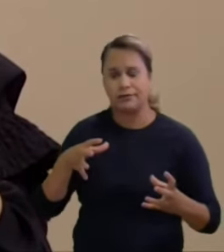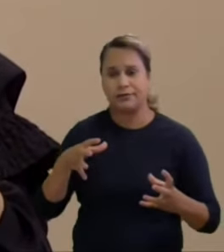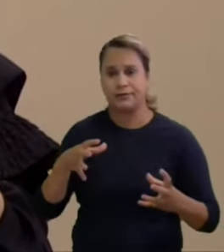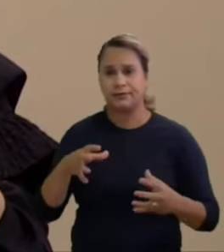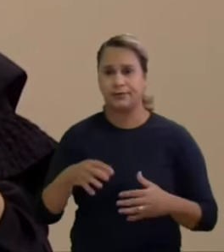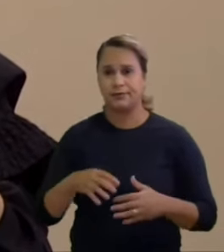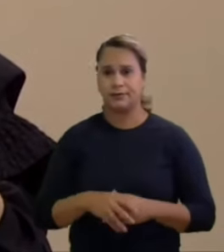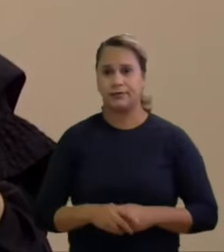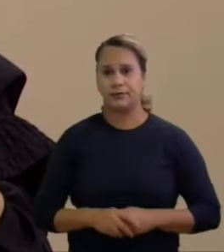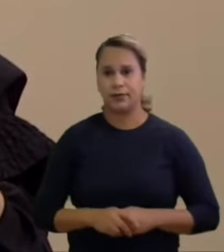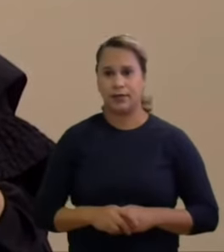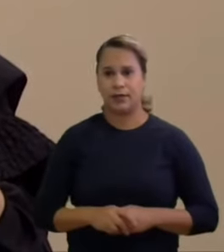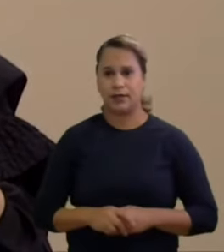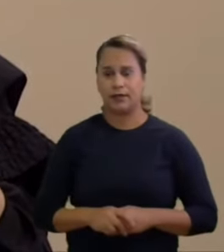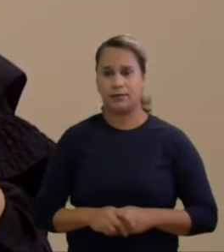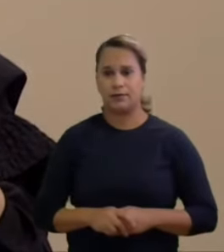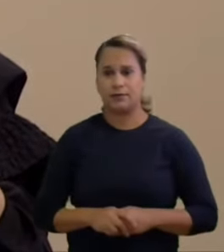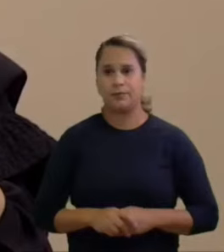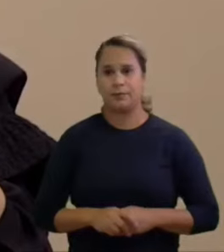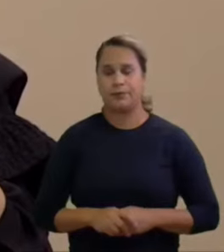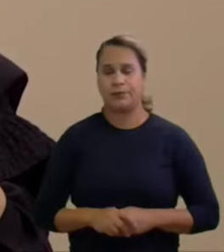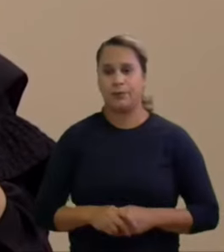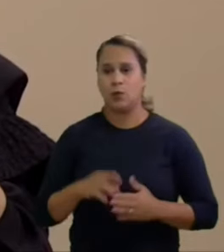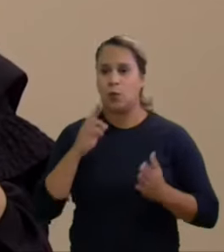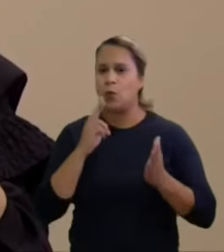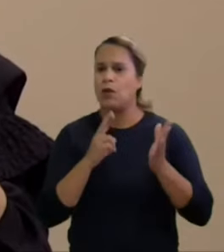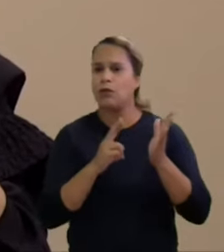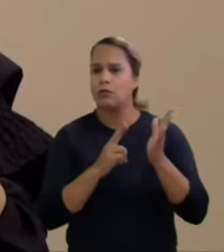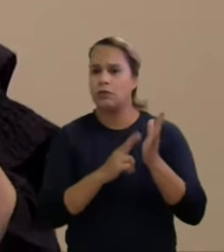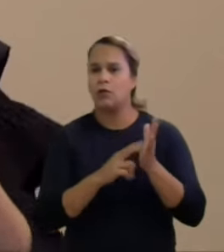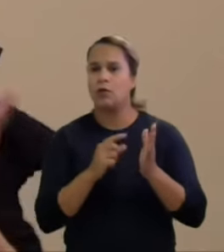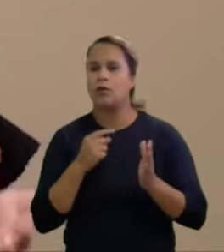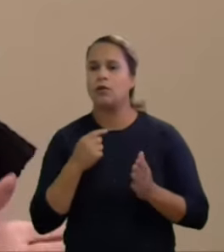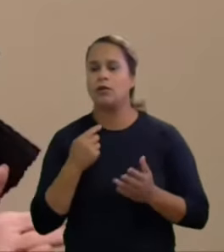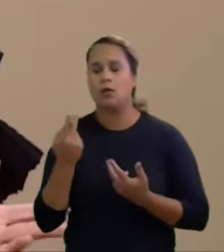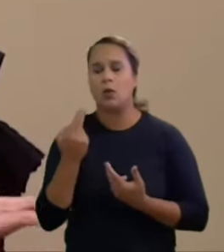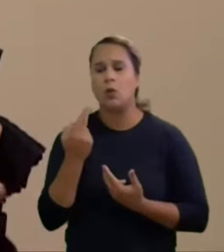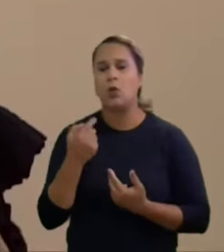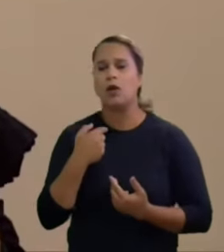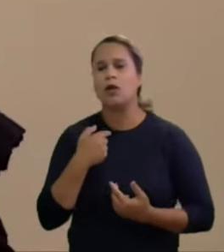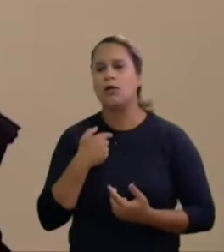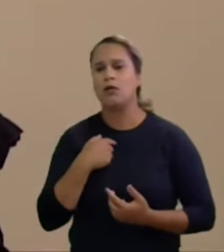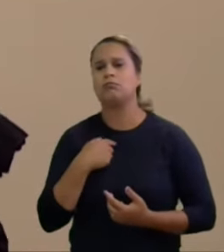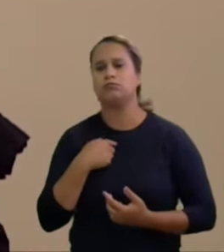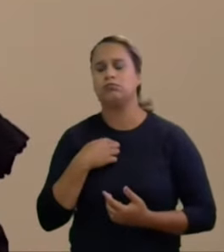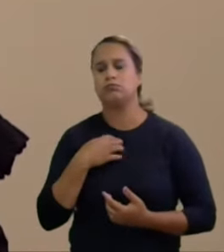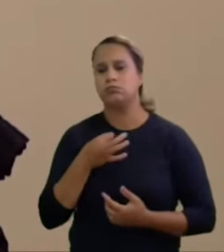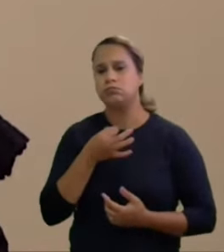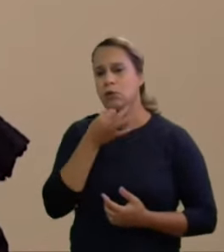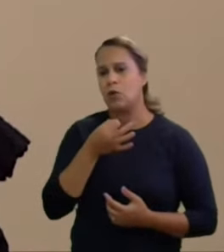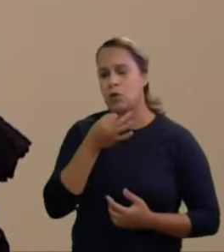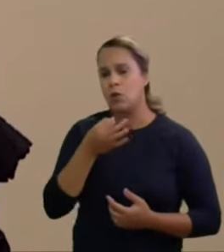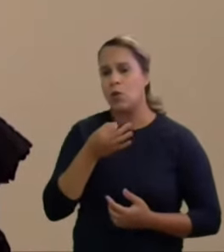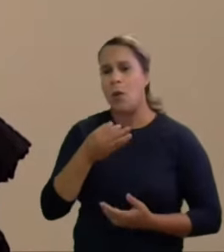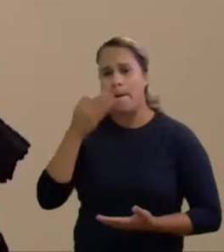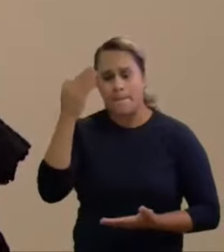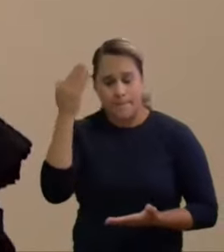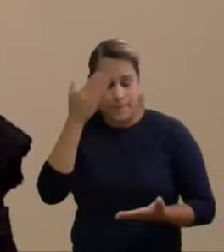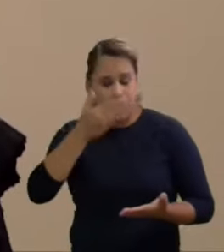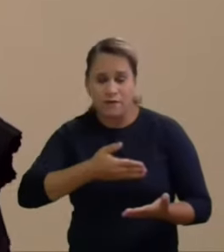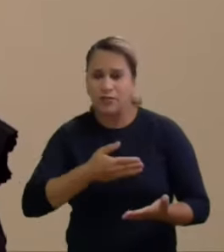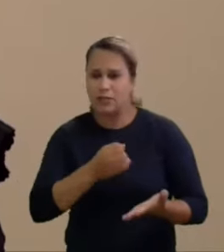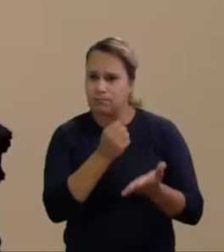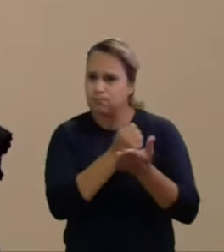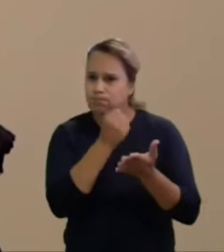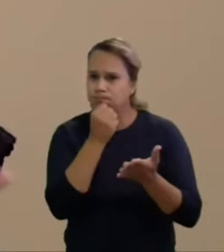tal como o eminente relator, consideram efetivamente comprovadas apenas as despesas cujos comprovantes de contratação ou